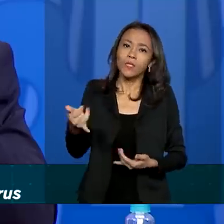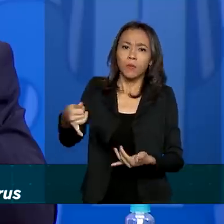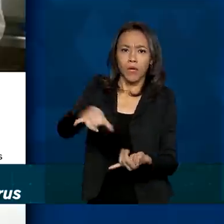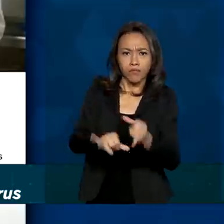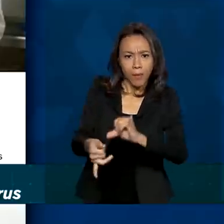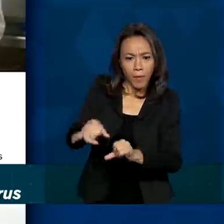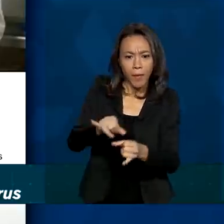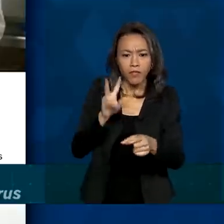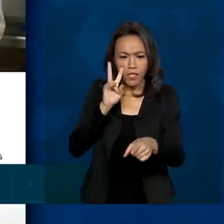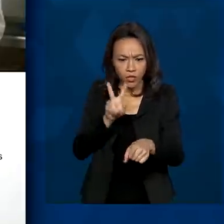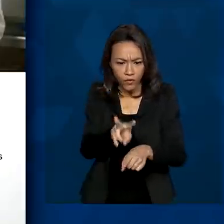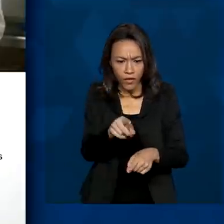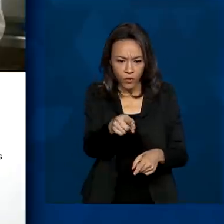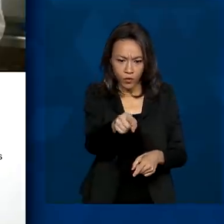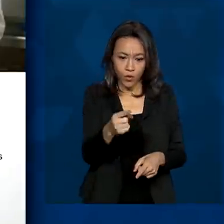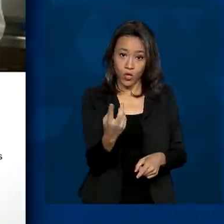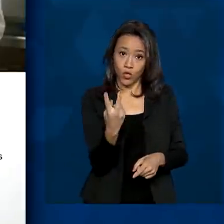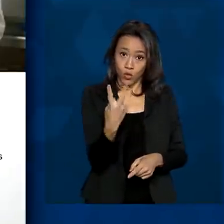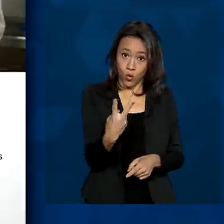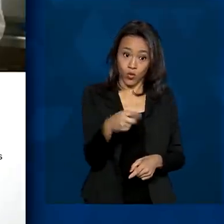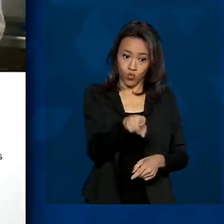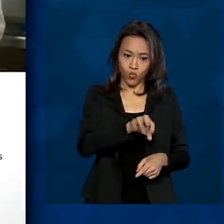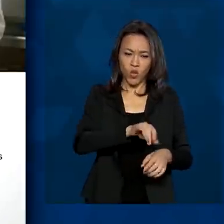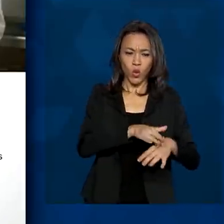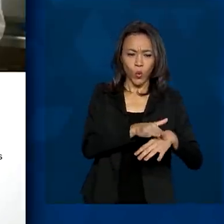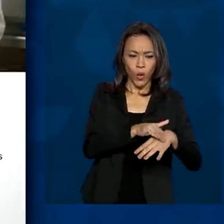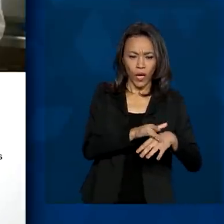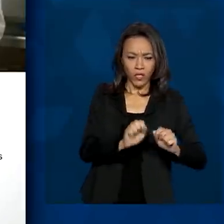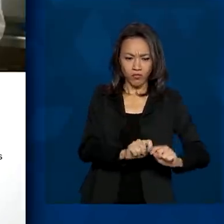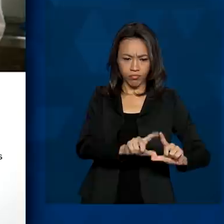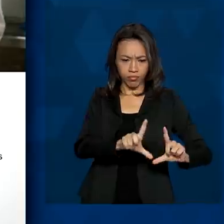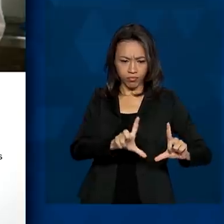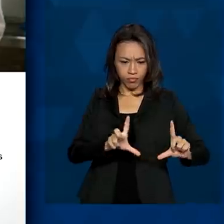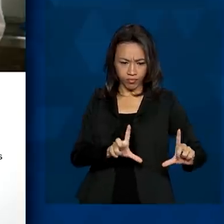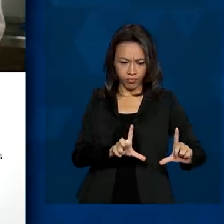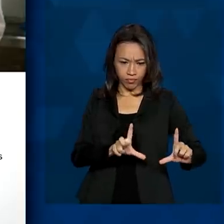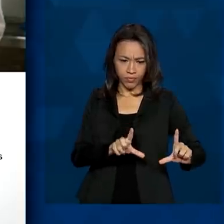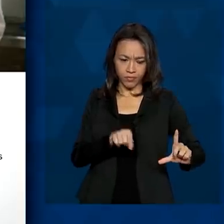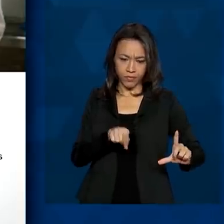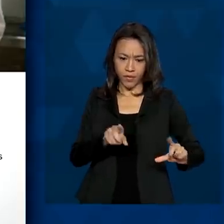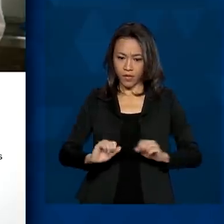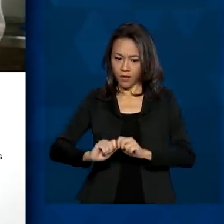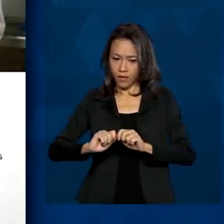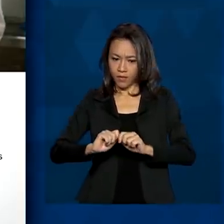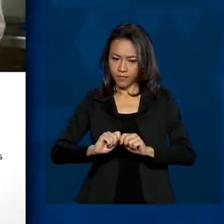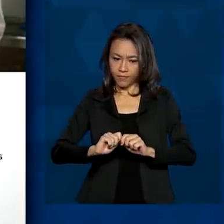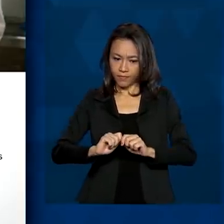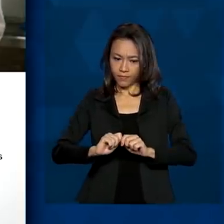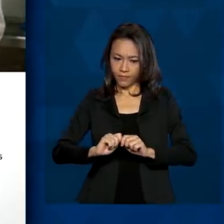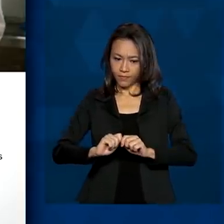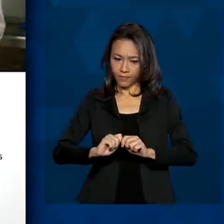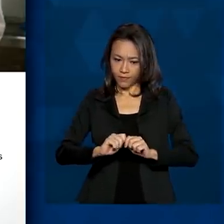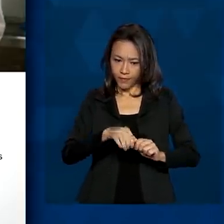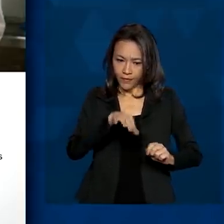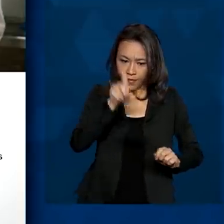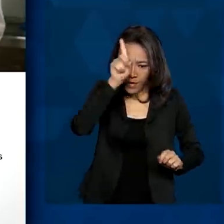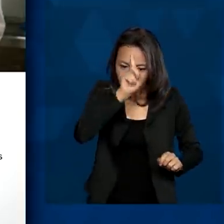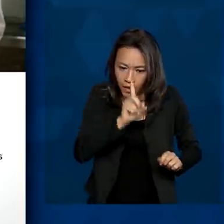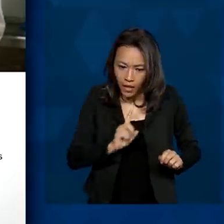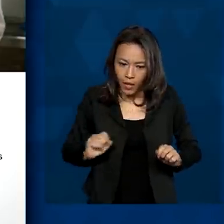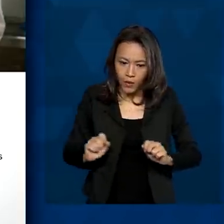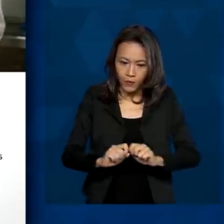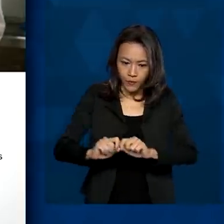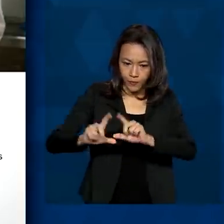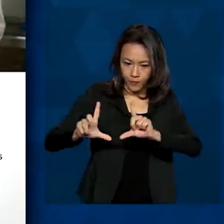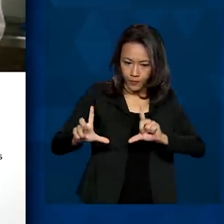ver os dois tecidos, não infectado, e o infectado, dá para ver as moléculas, as células mortas ali, aquela parte amarela e como que o